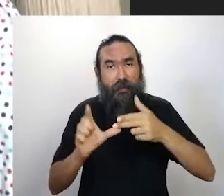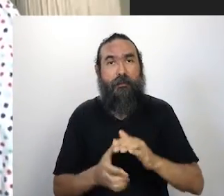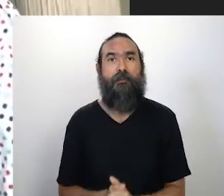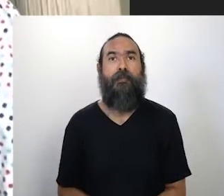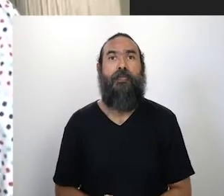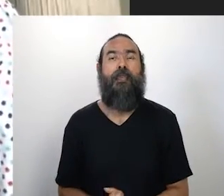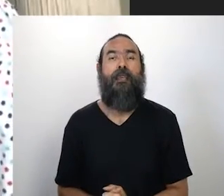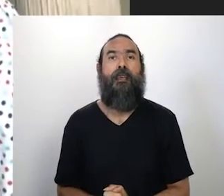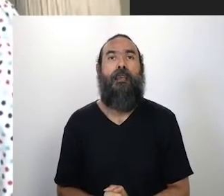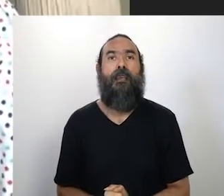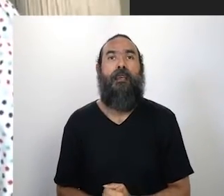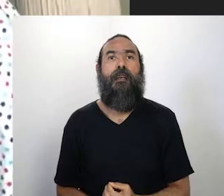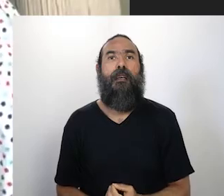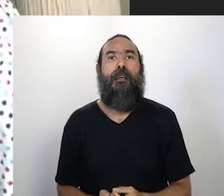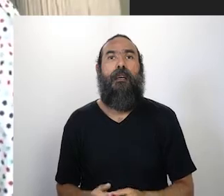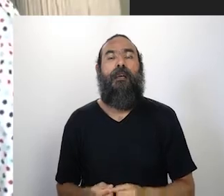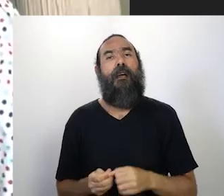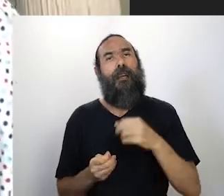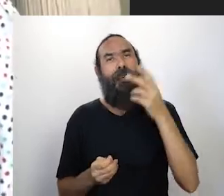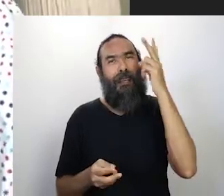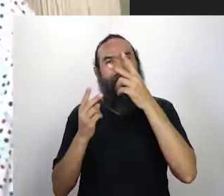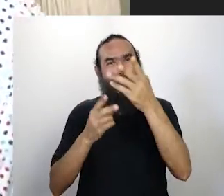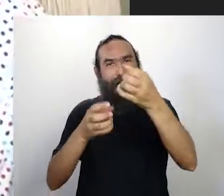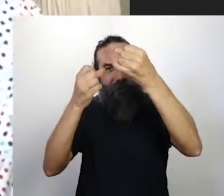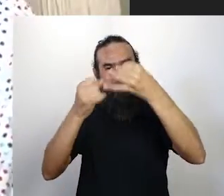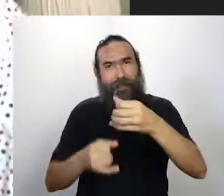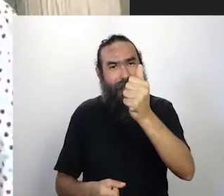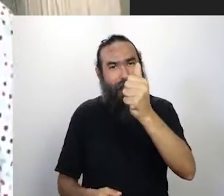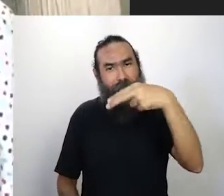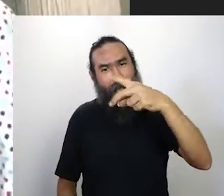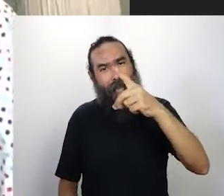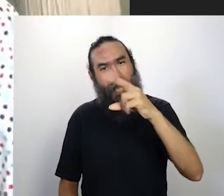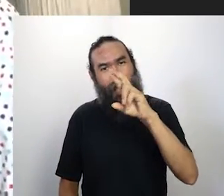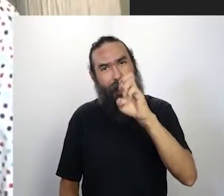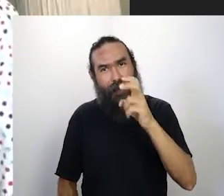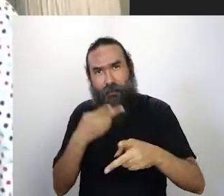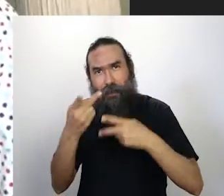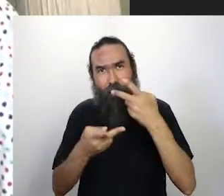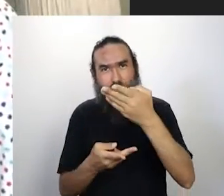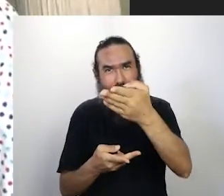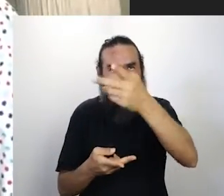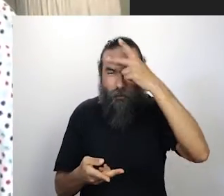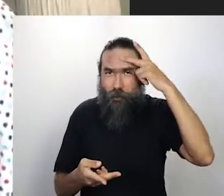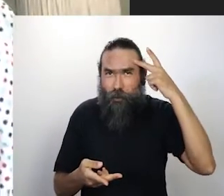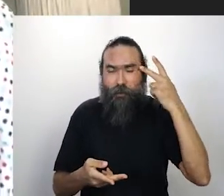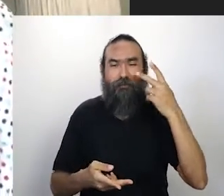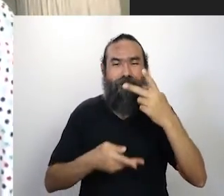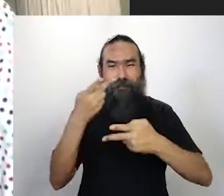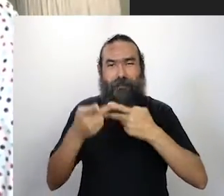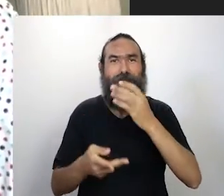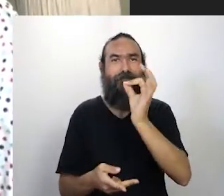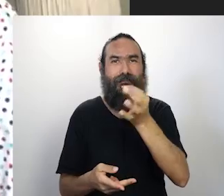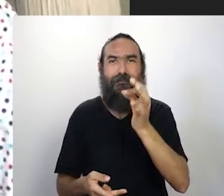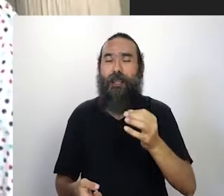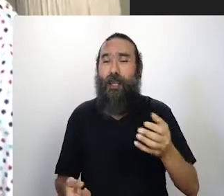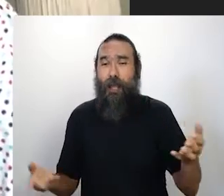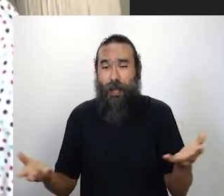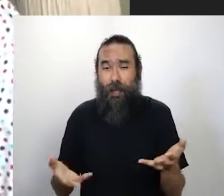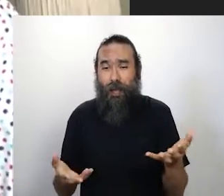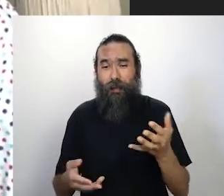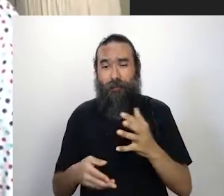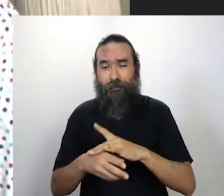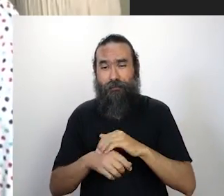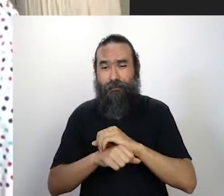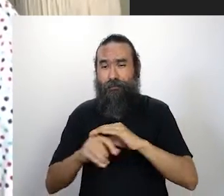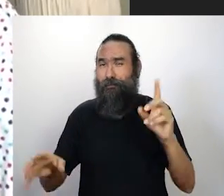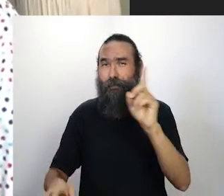como o André falou, você, Adel, Ruto e Renato, a gente sabe que uma situação que não está fácil para ninguém. Já quase vai entrar